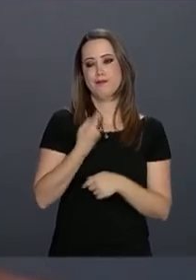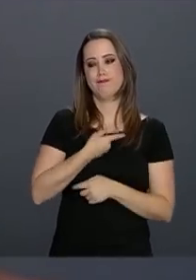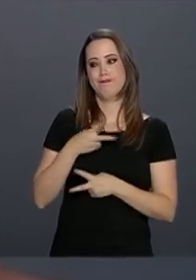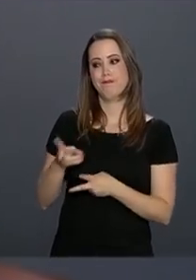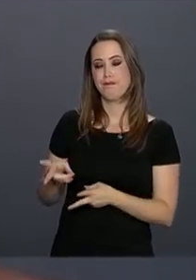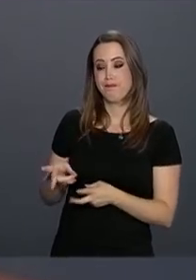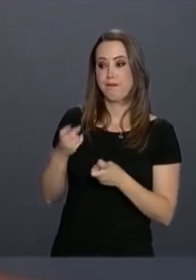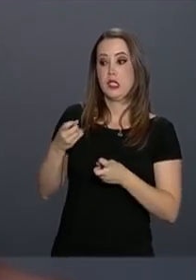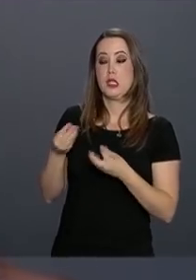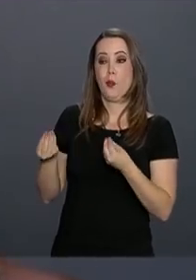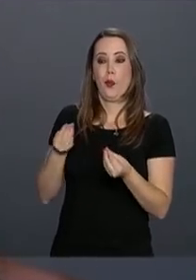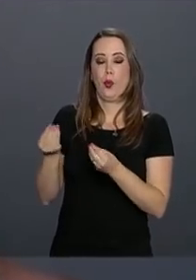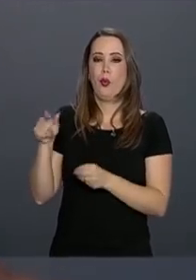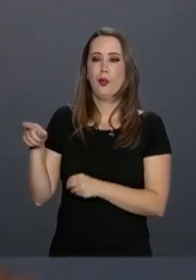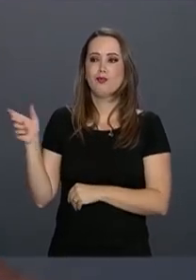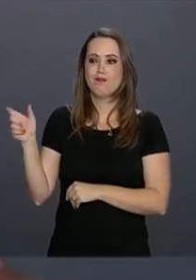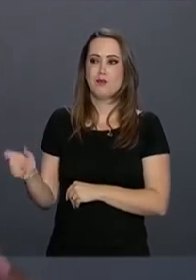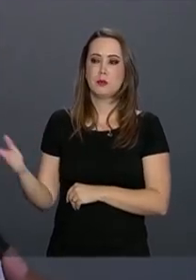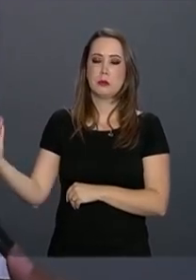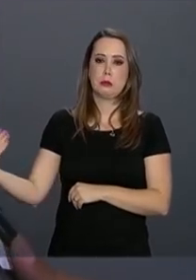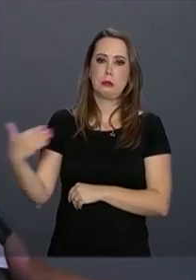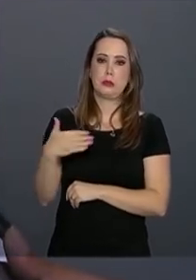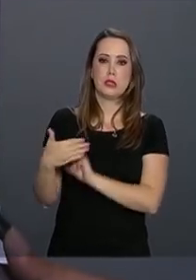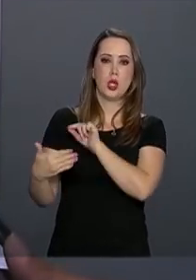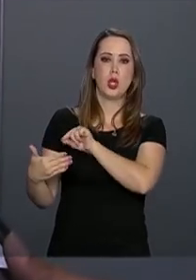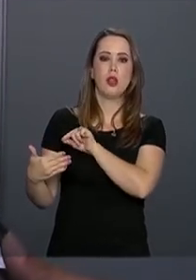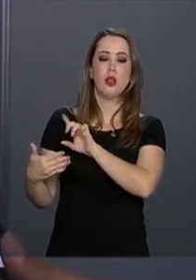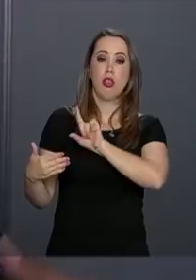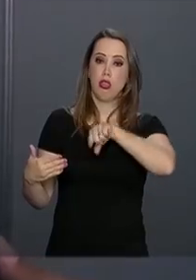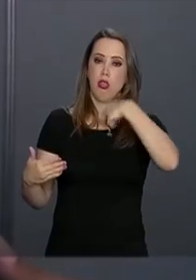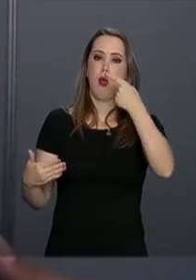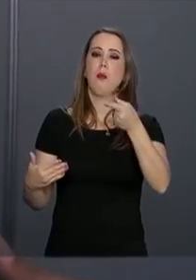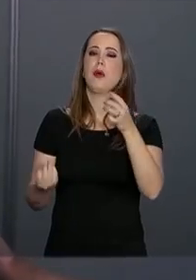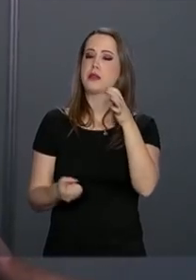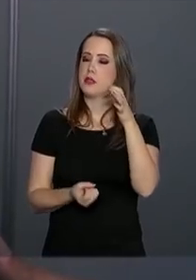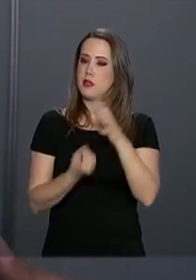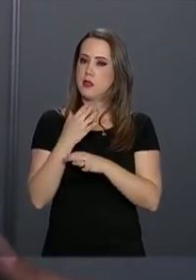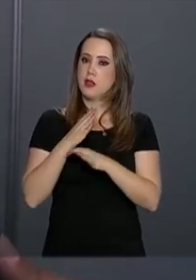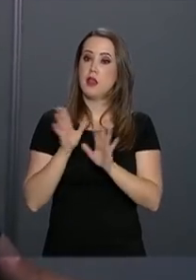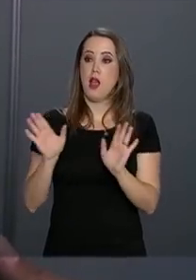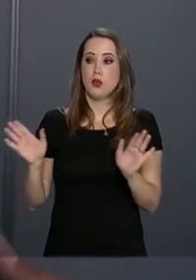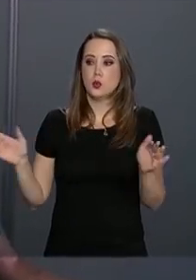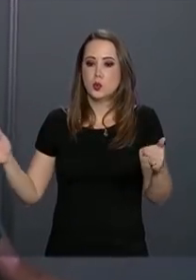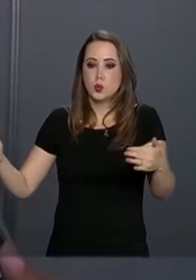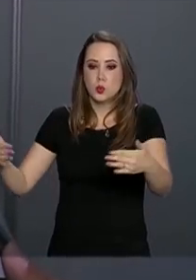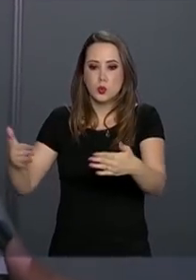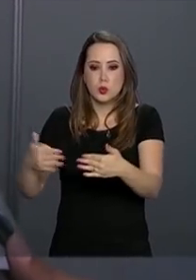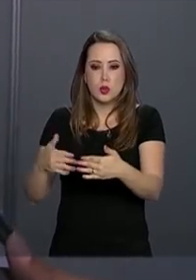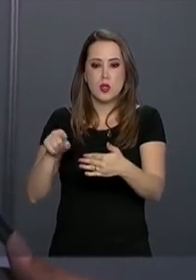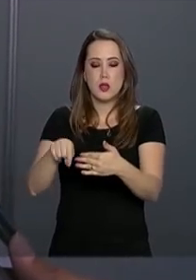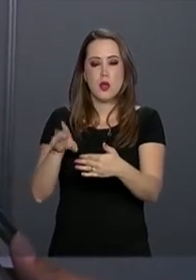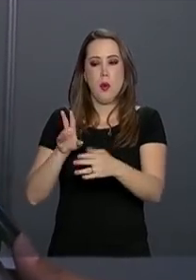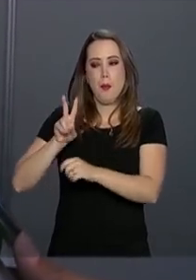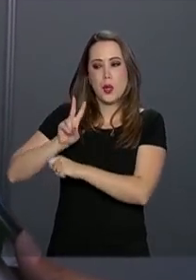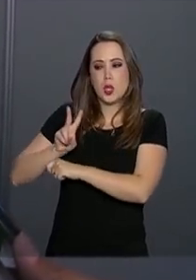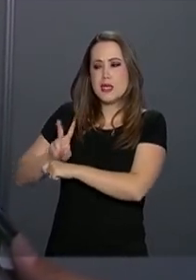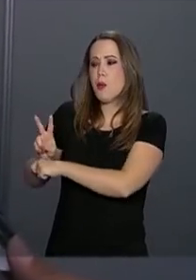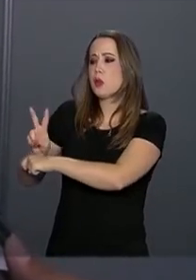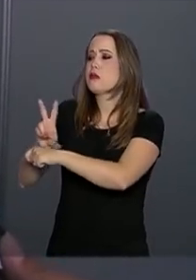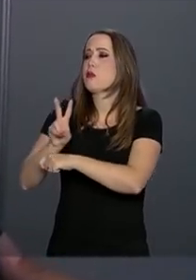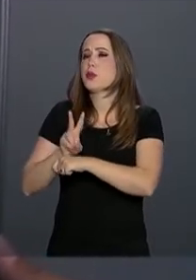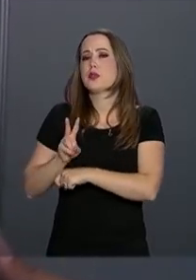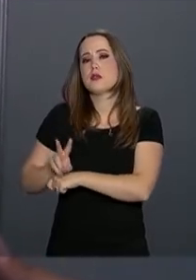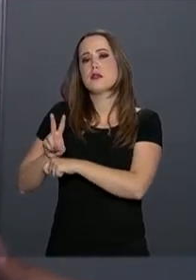para ver como está sendo feita essa abordagem. Depois, é criar um grande cinturão aqui em Roraima de grande imunização